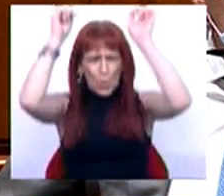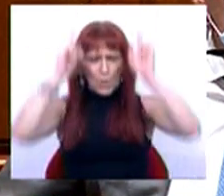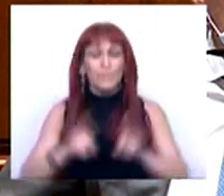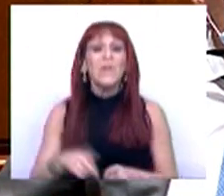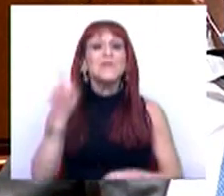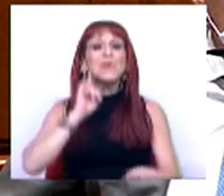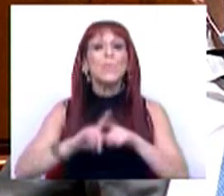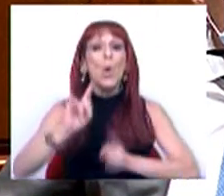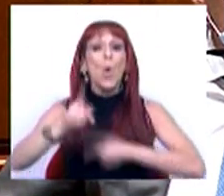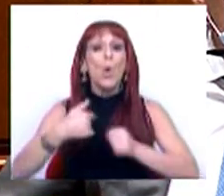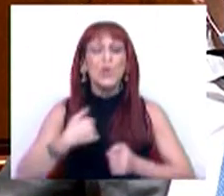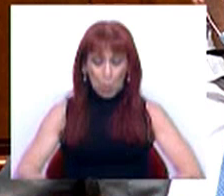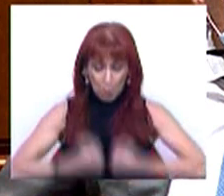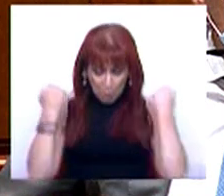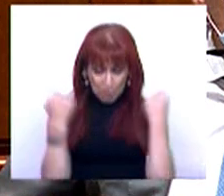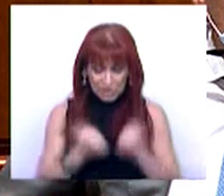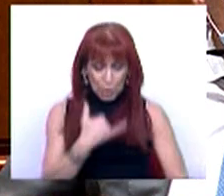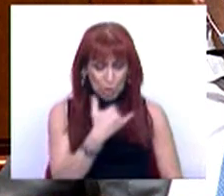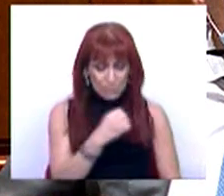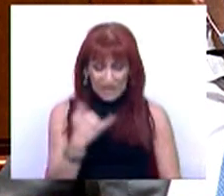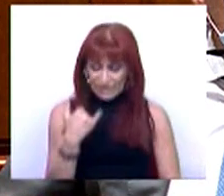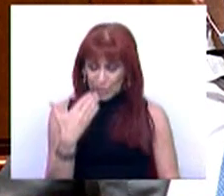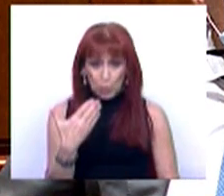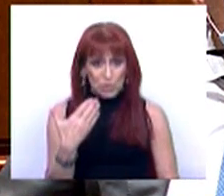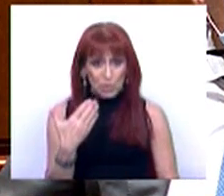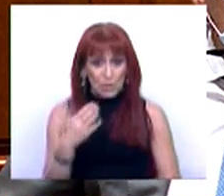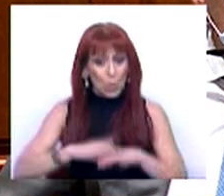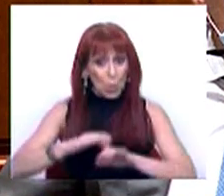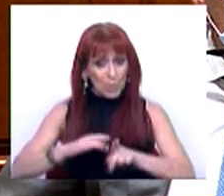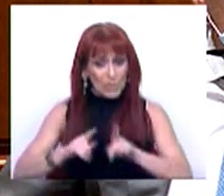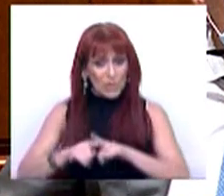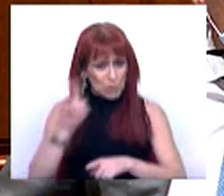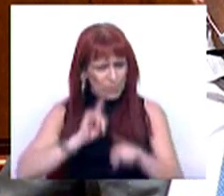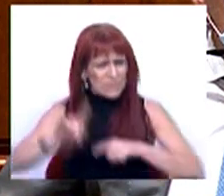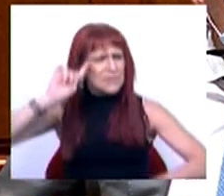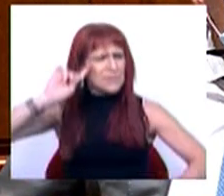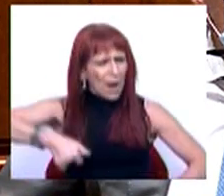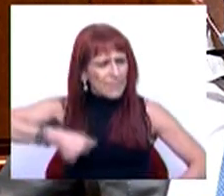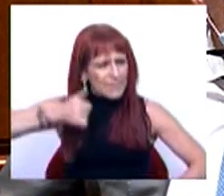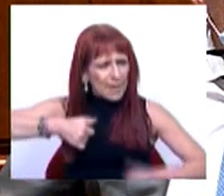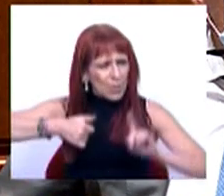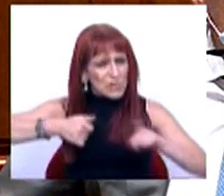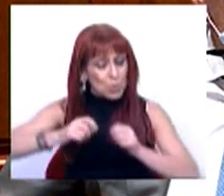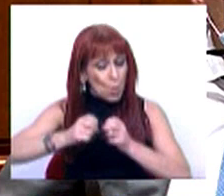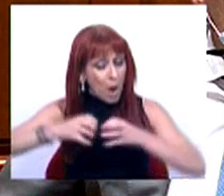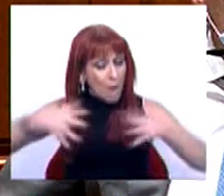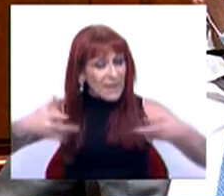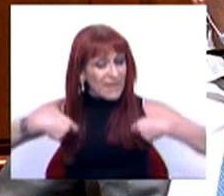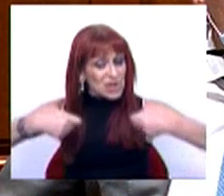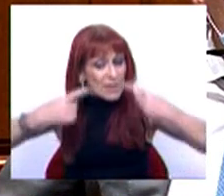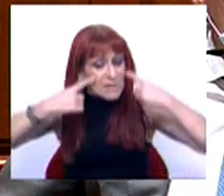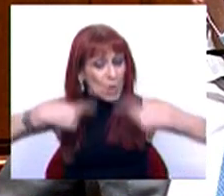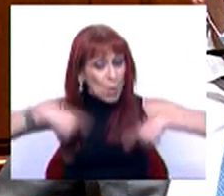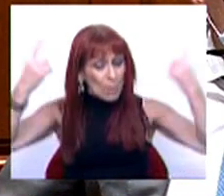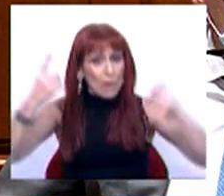Sra. Deputada, aquilo que se conseguiu em 2021 resultou, como a Sra. Deputada sabe bem, de um aumento da despesa